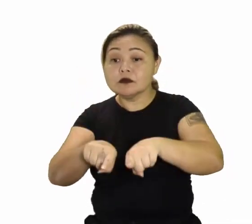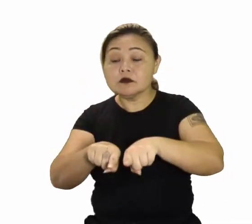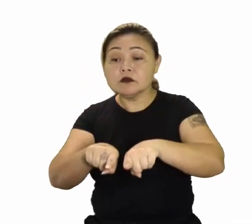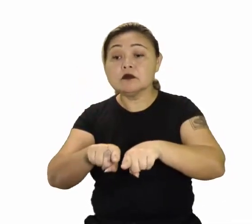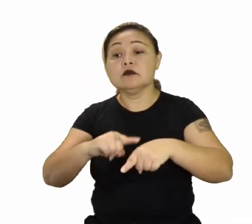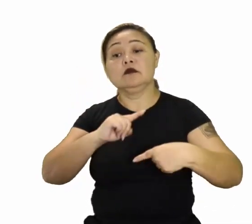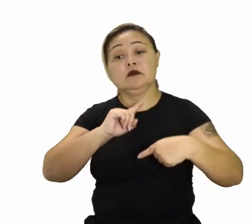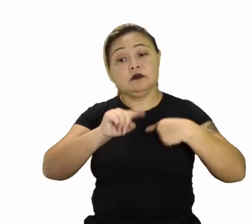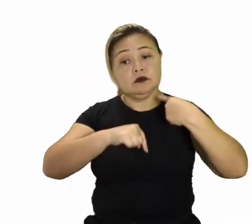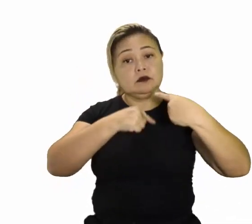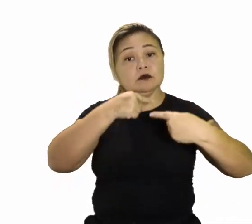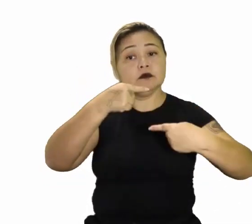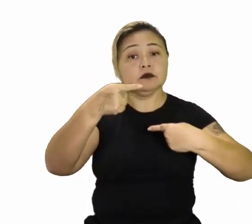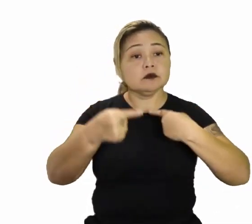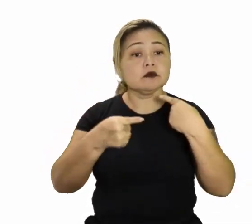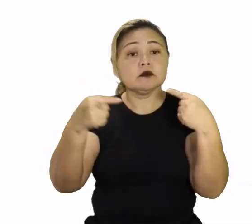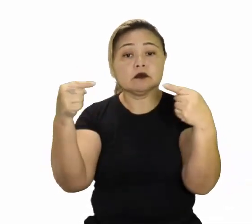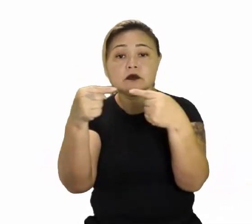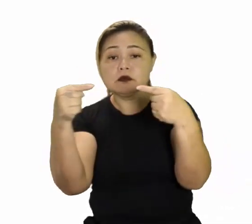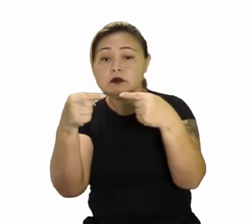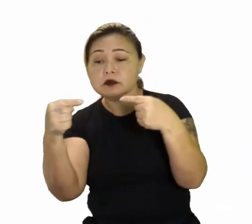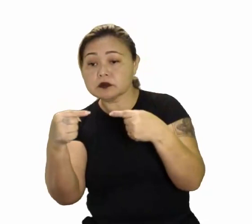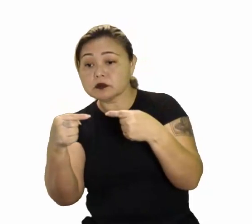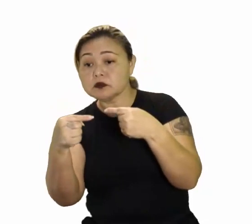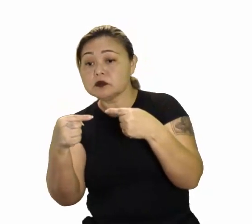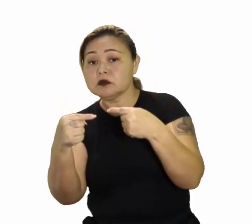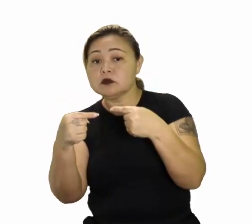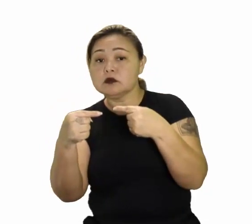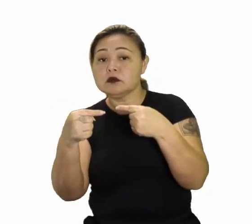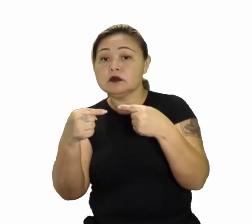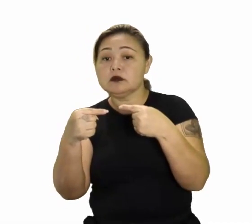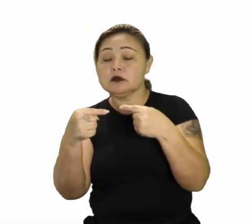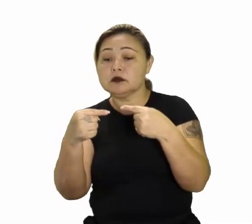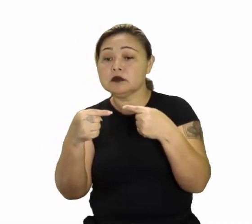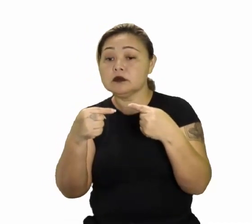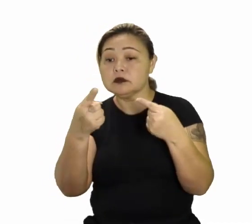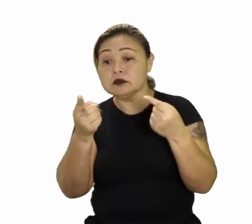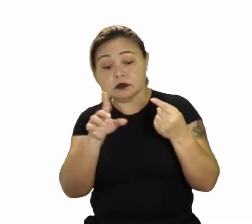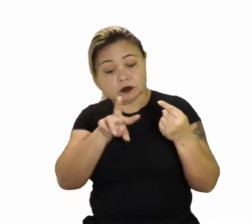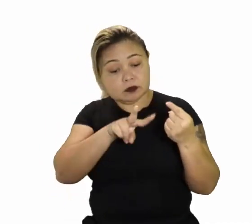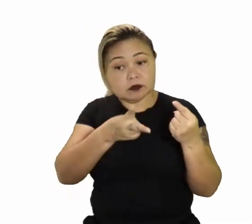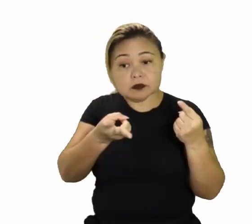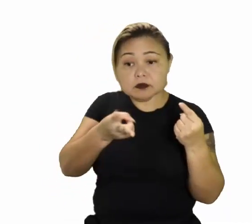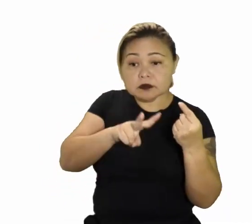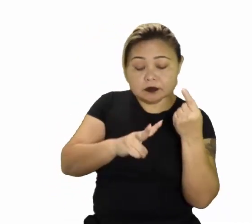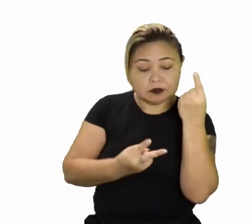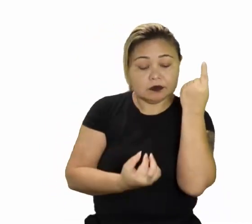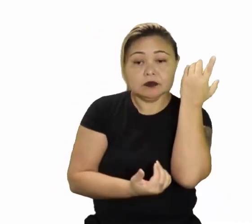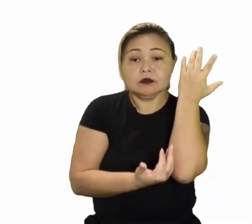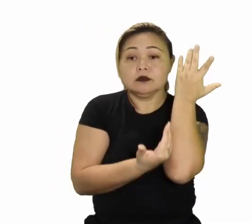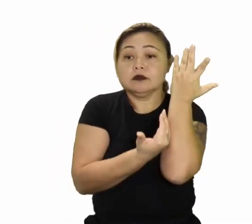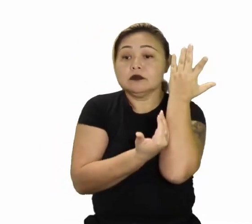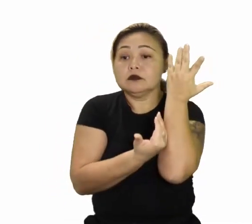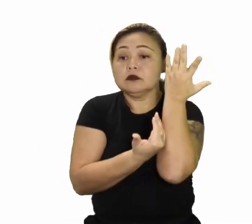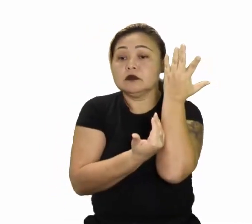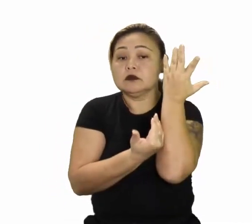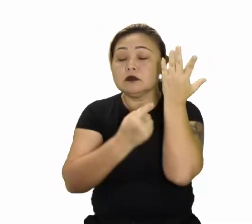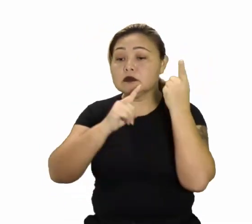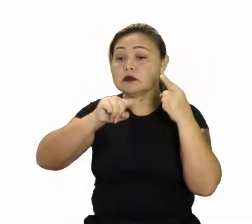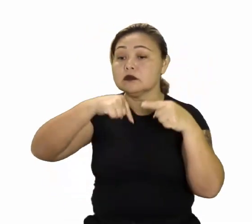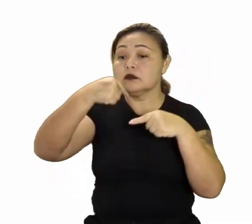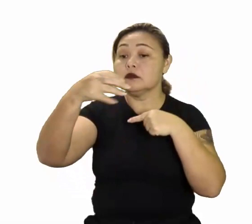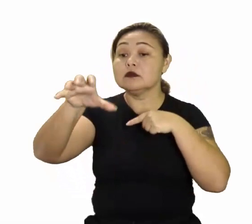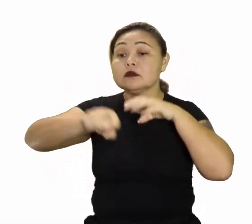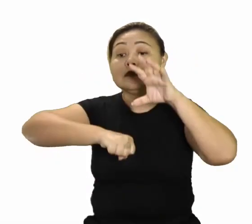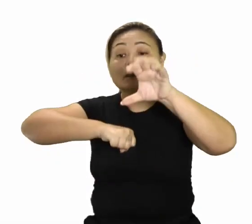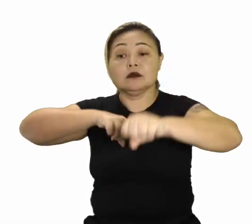sequenciais? Implantação de acordo com a sequência do tempo. Entre o plantio e o processo de